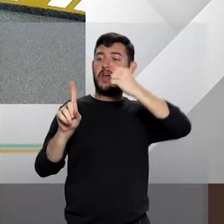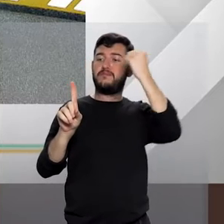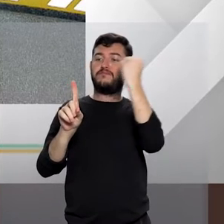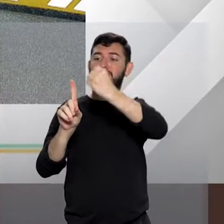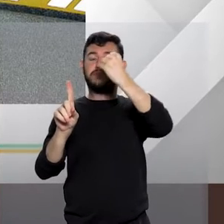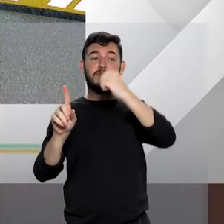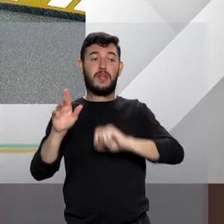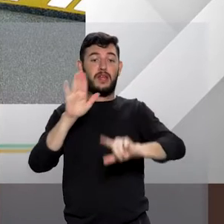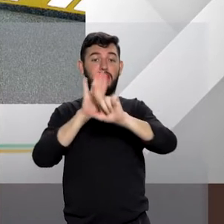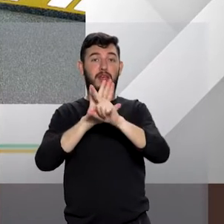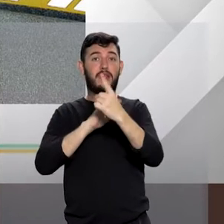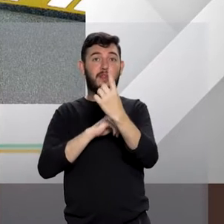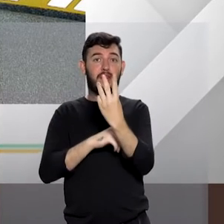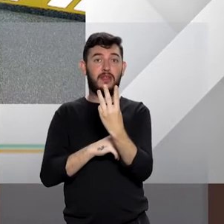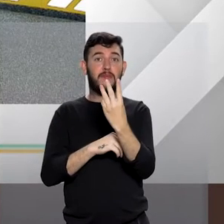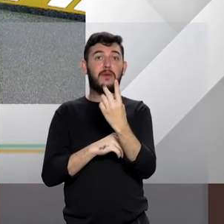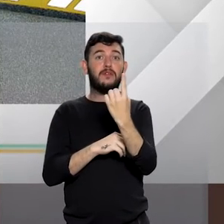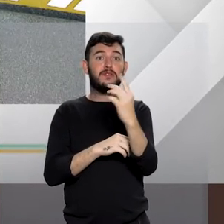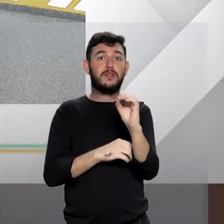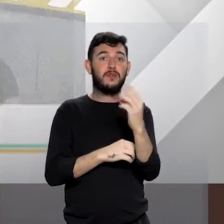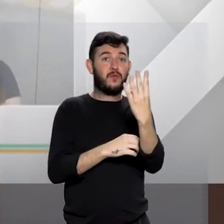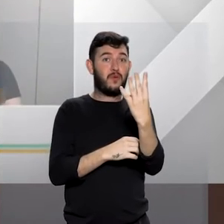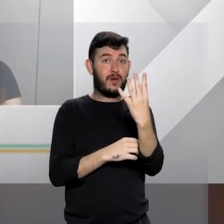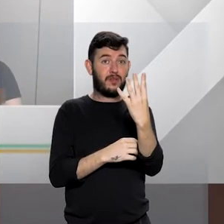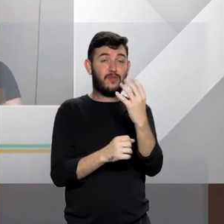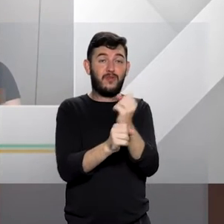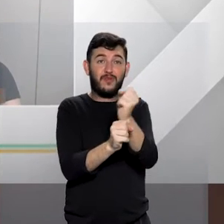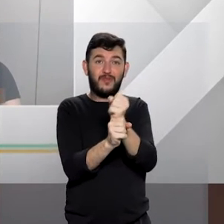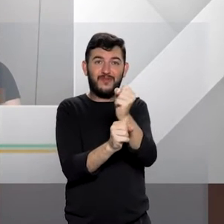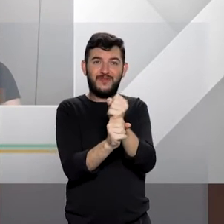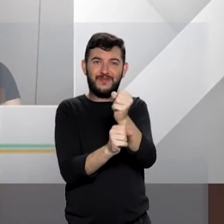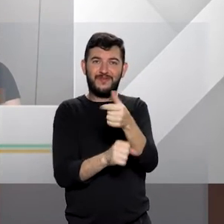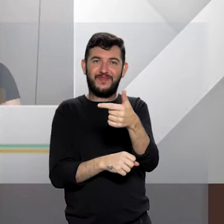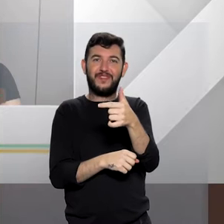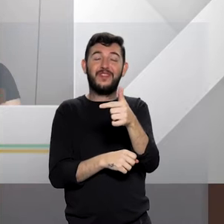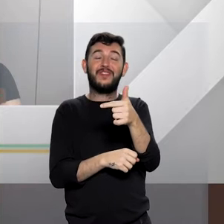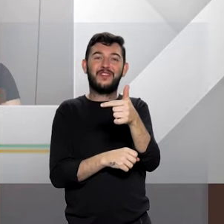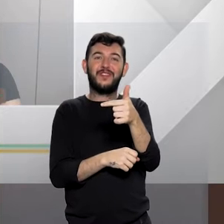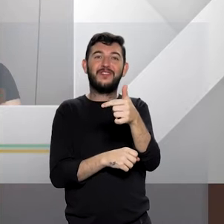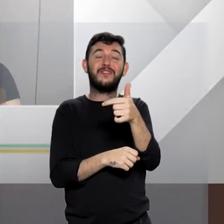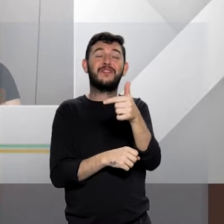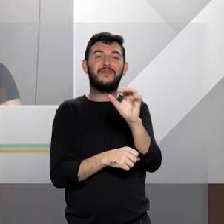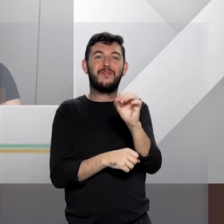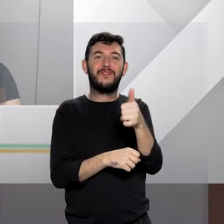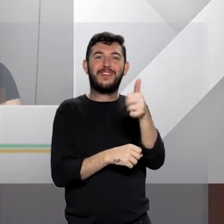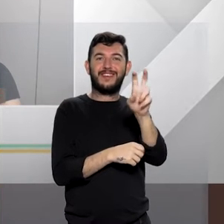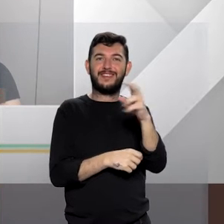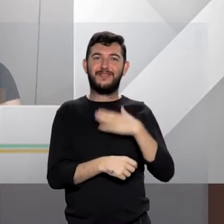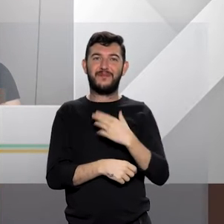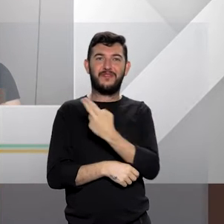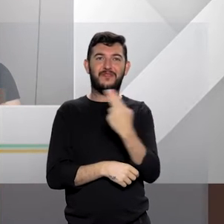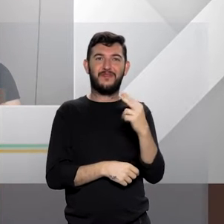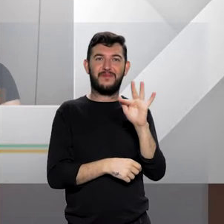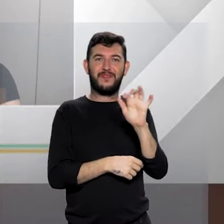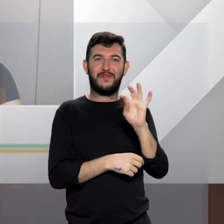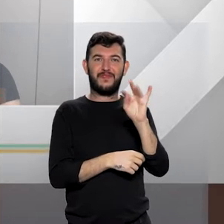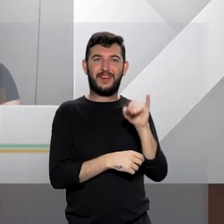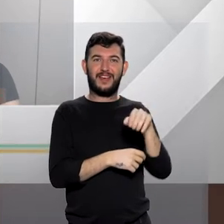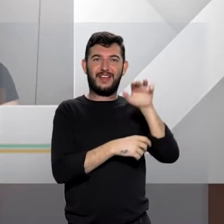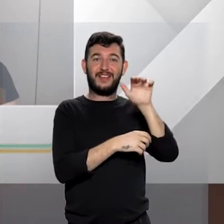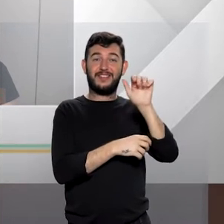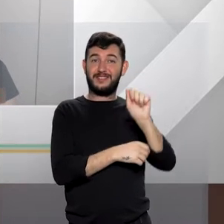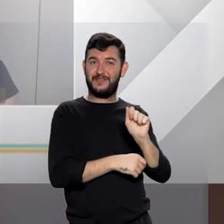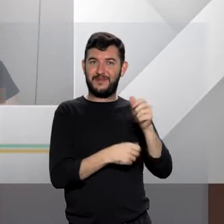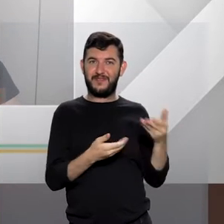.104, de 2015. Eu sou Fátima Uchoa e estou aqui com os meus convidados.